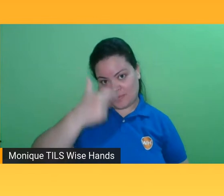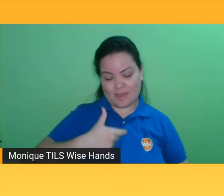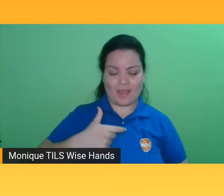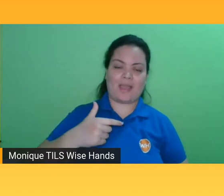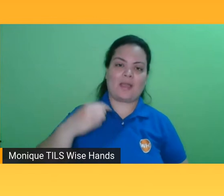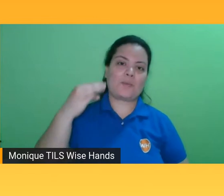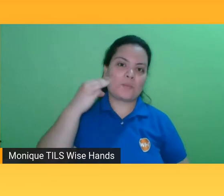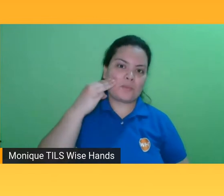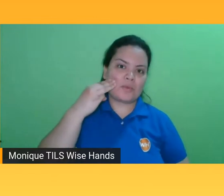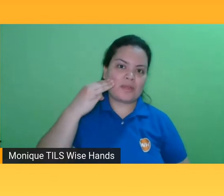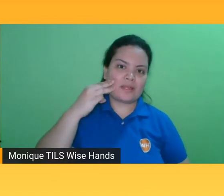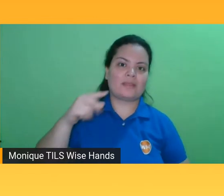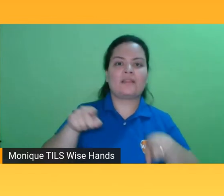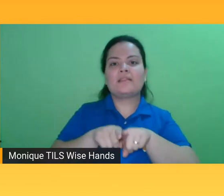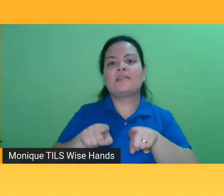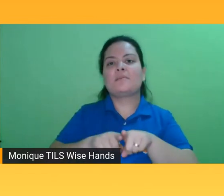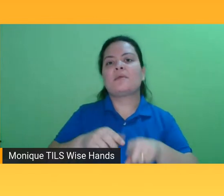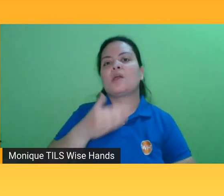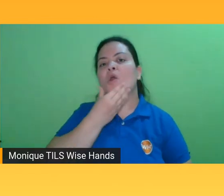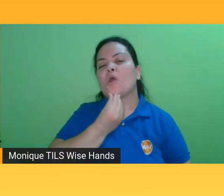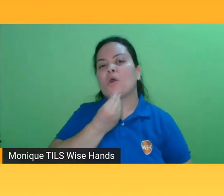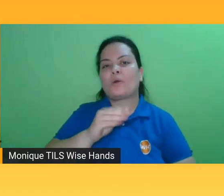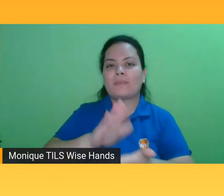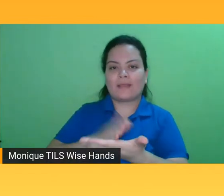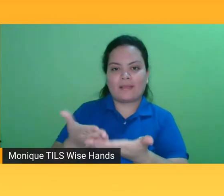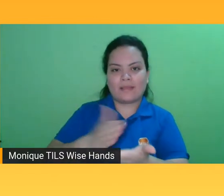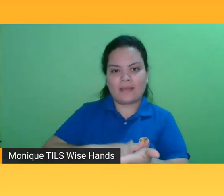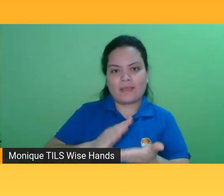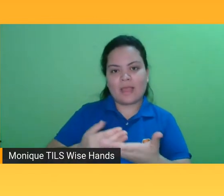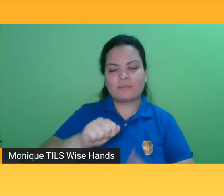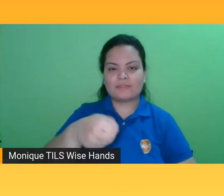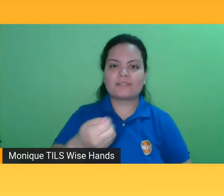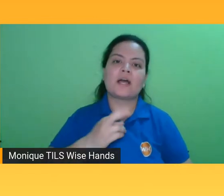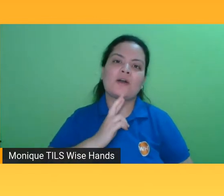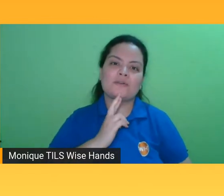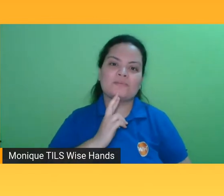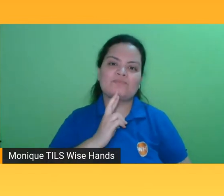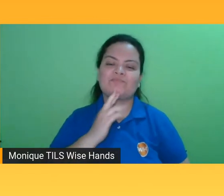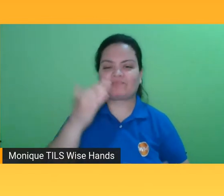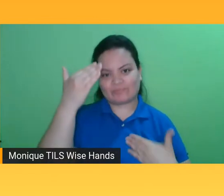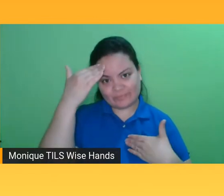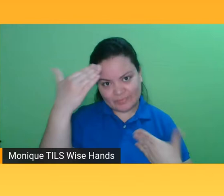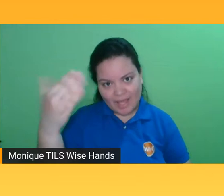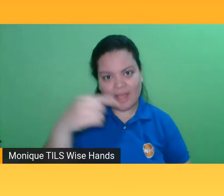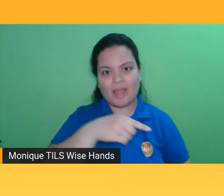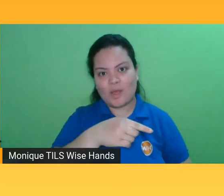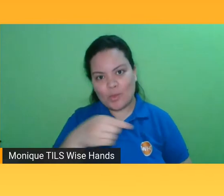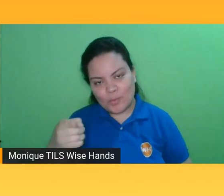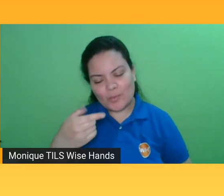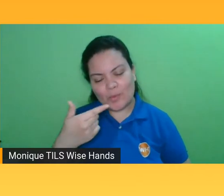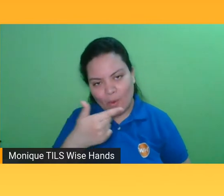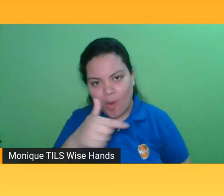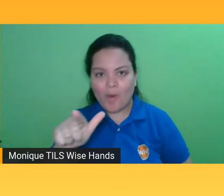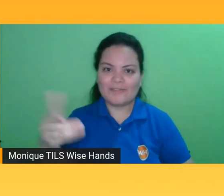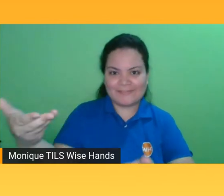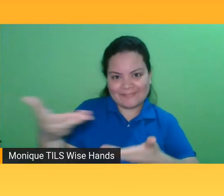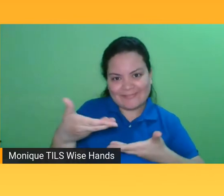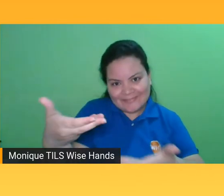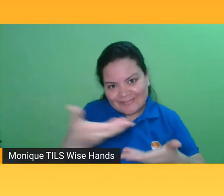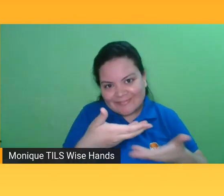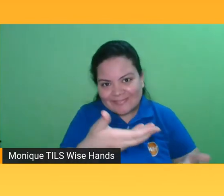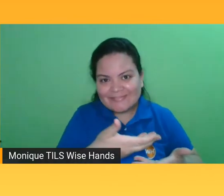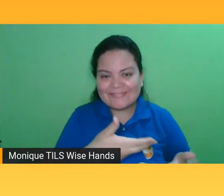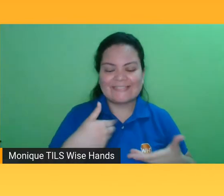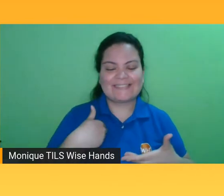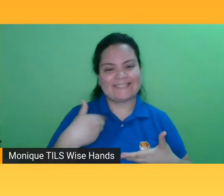e também com o César intercalando, e agradeço aos demais convidados, também que estarão aqui com a gente hoje, que prontamente aceitaram o